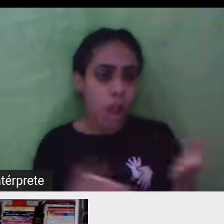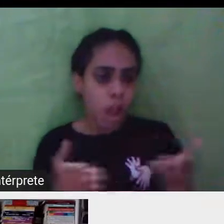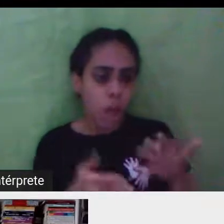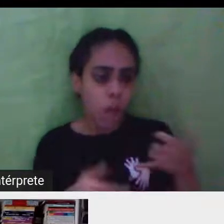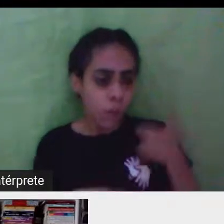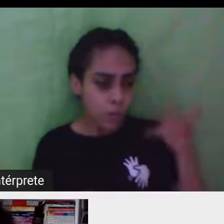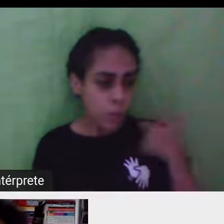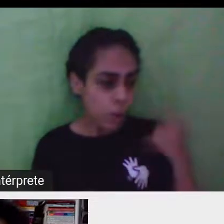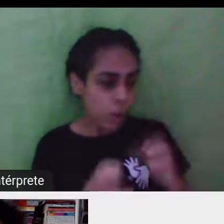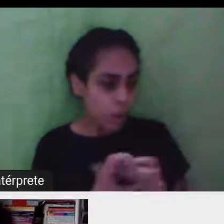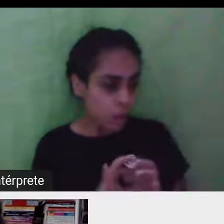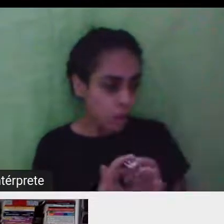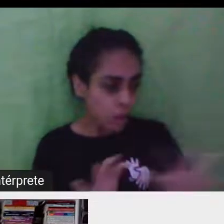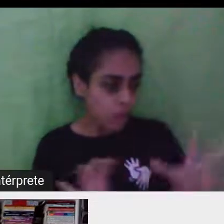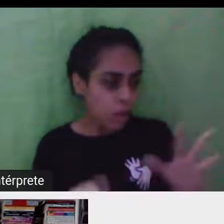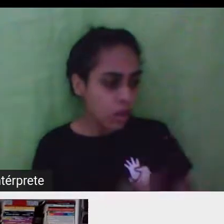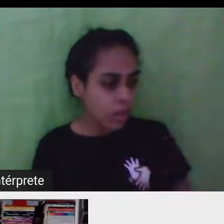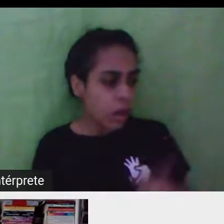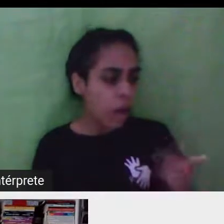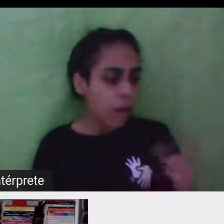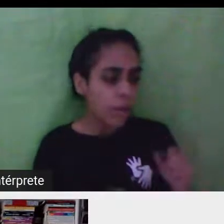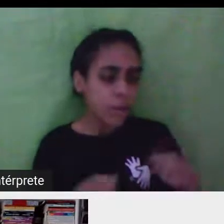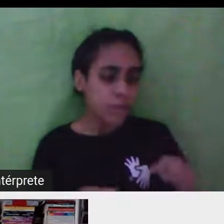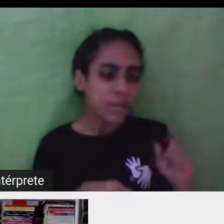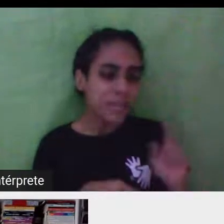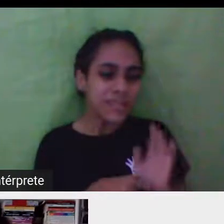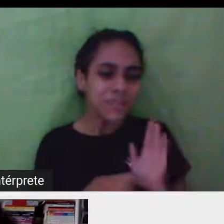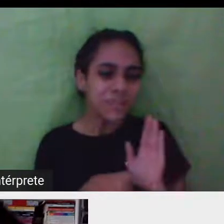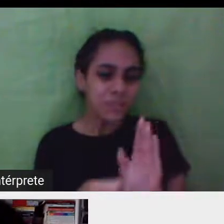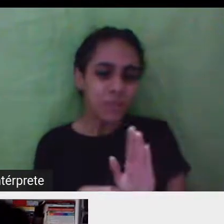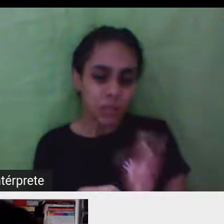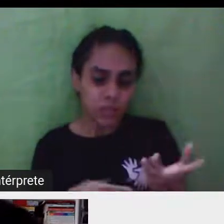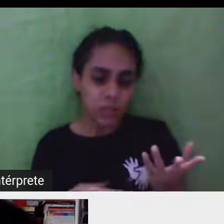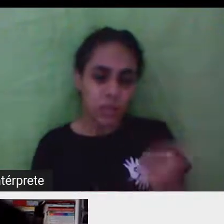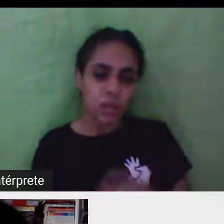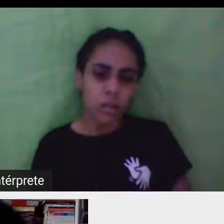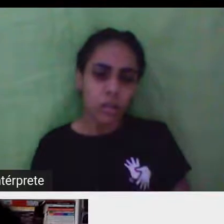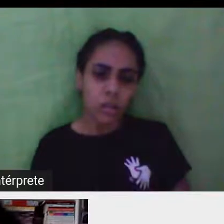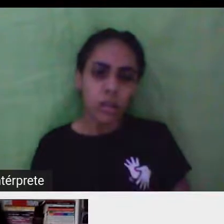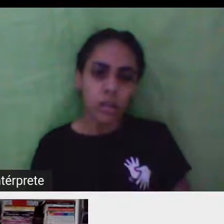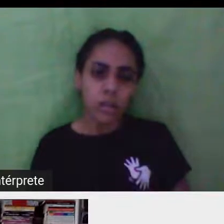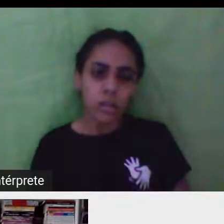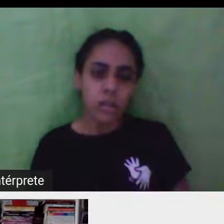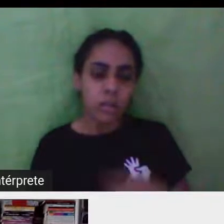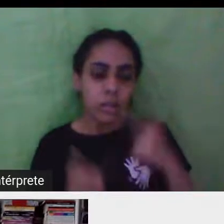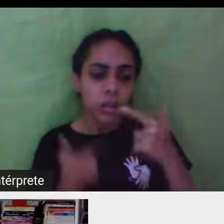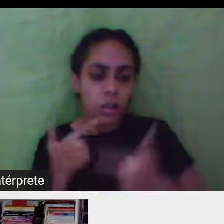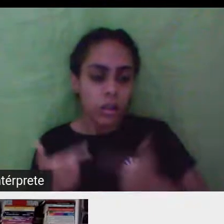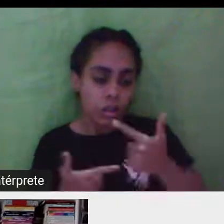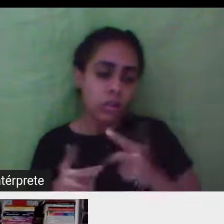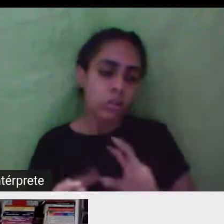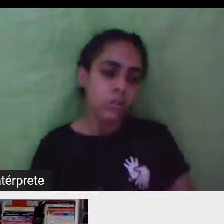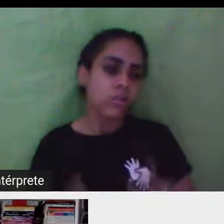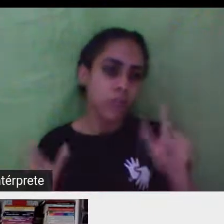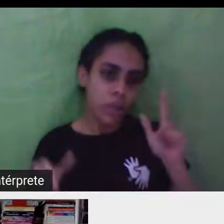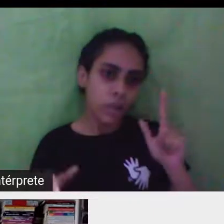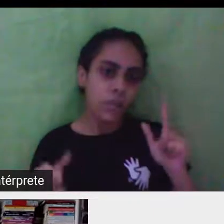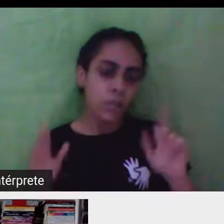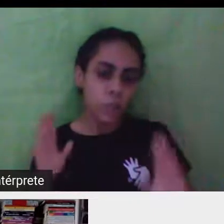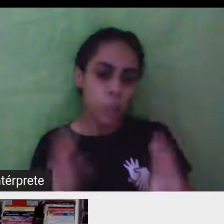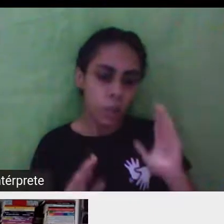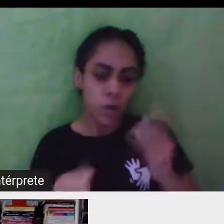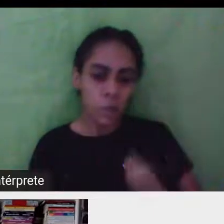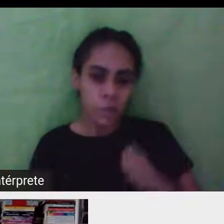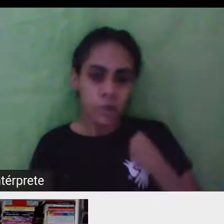certa liberdade, você chega lá com uma criança que dá muito trabalho e você não tem a mesma energia de antes, né, então, é